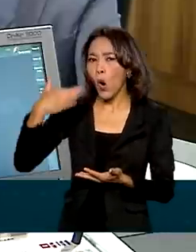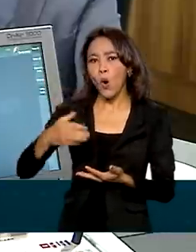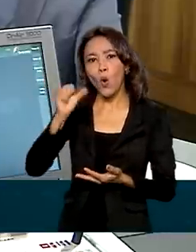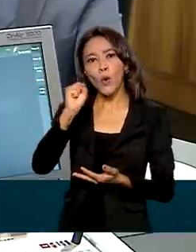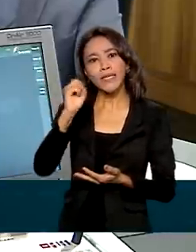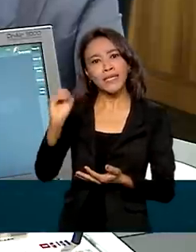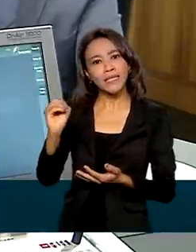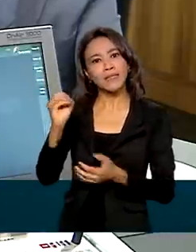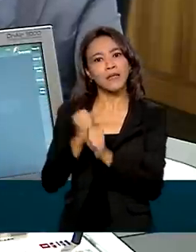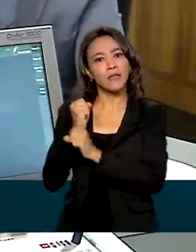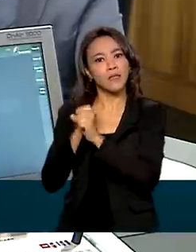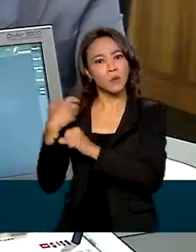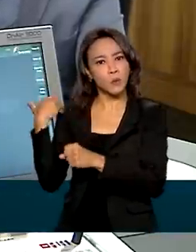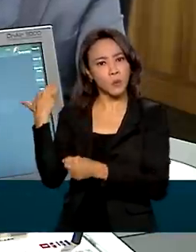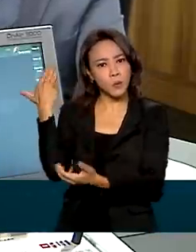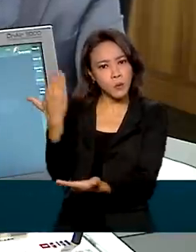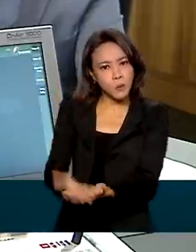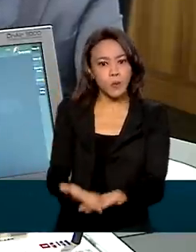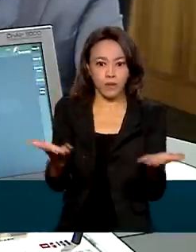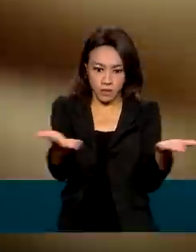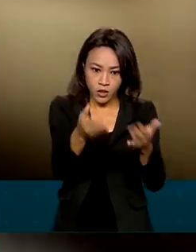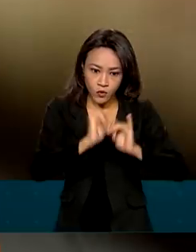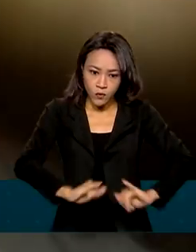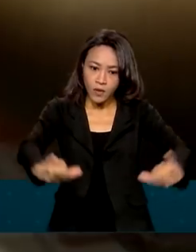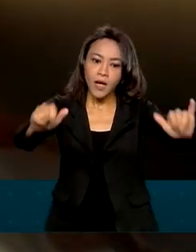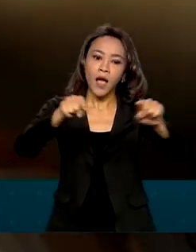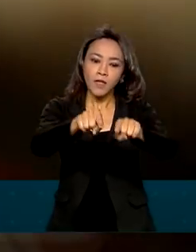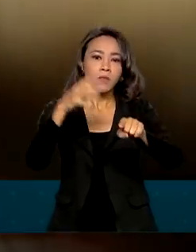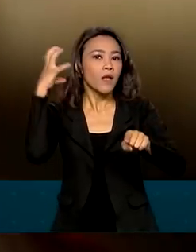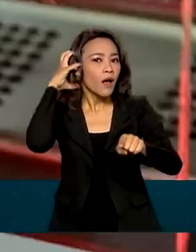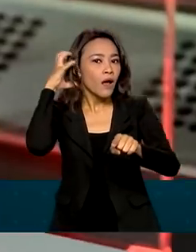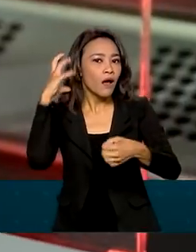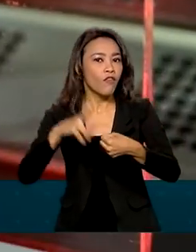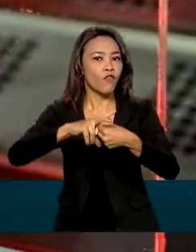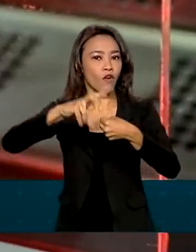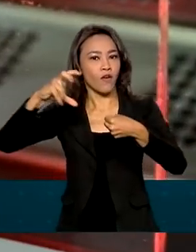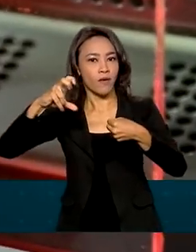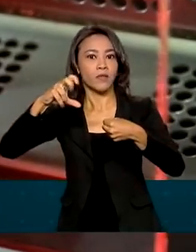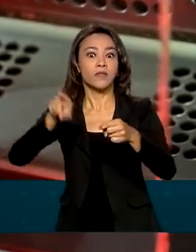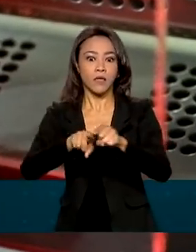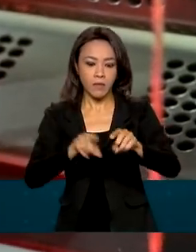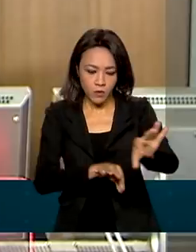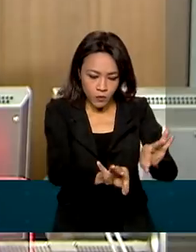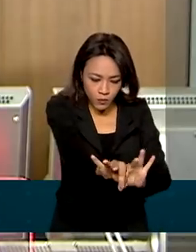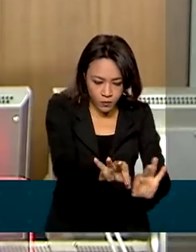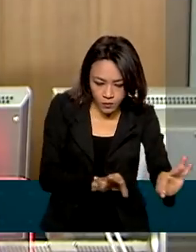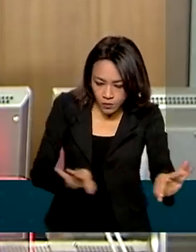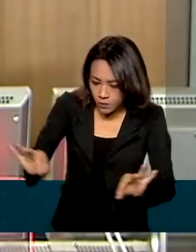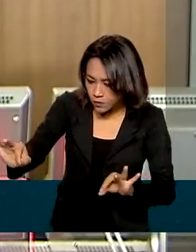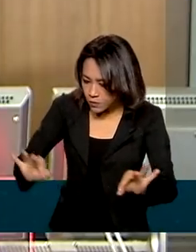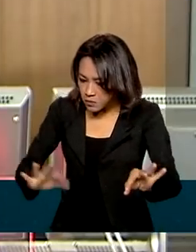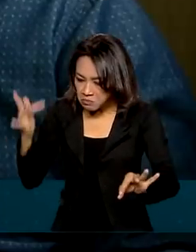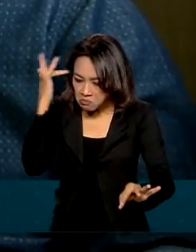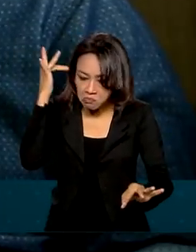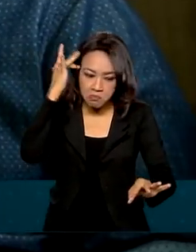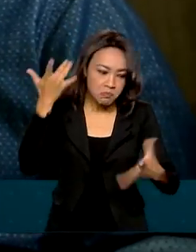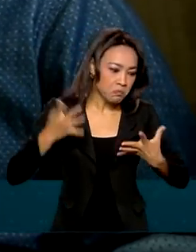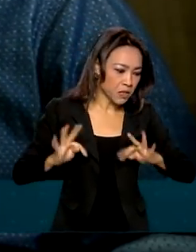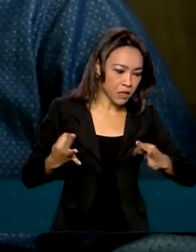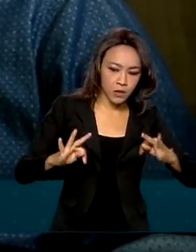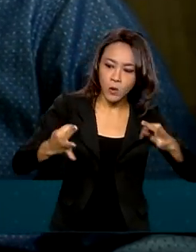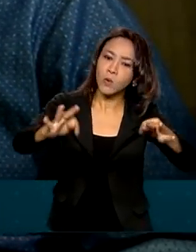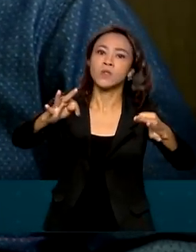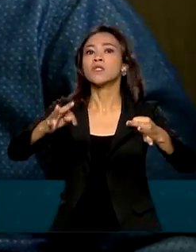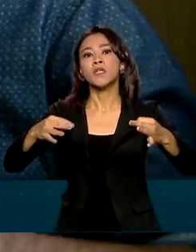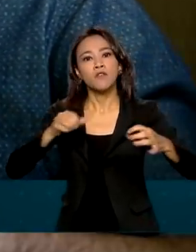décadas, veiculadas na Voz do Brasil, a evolução tecnológica também caminhou junto com a forma de levar